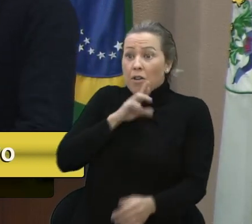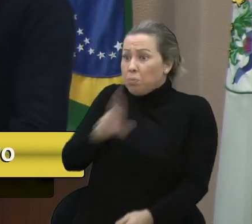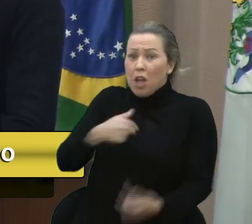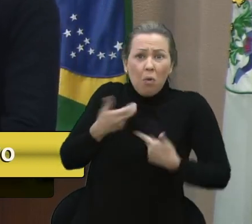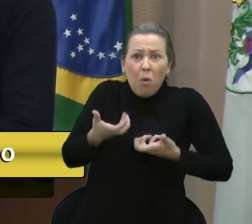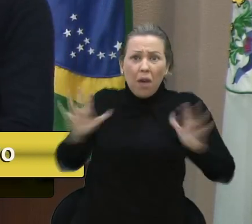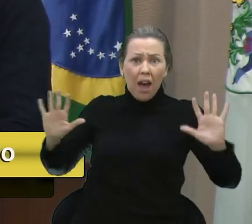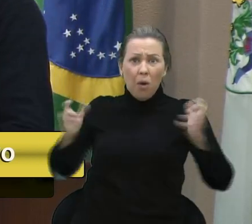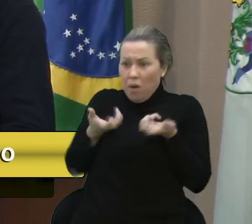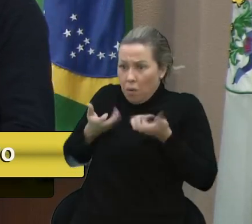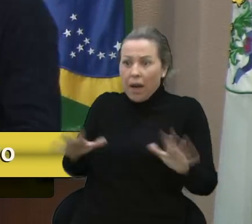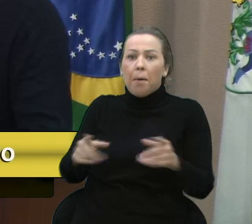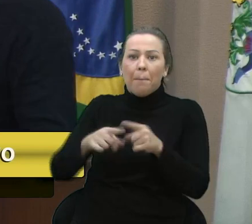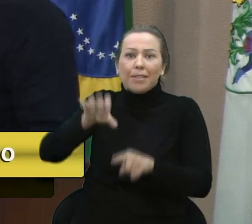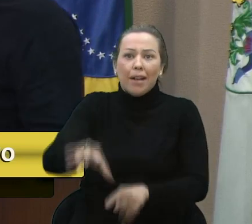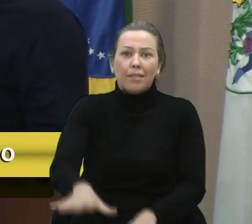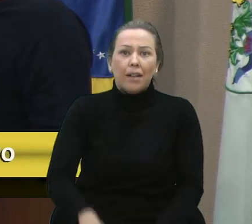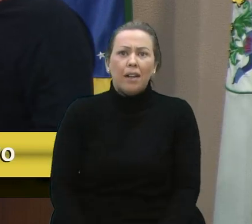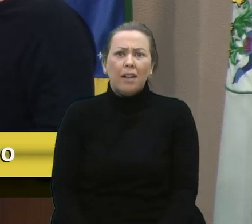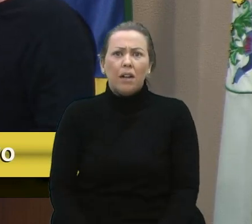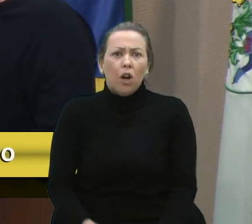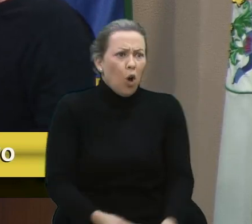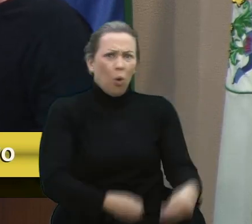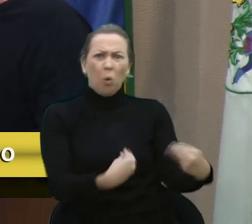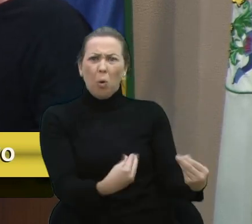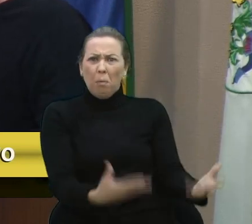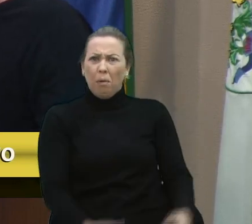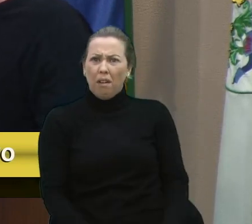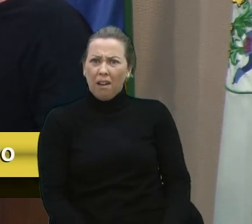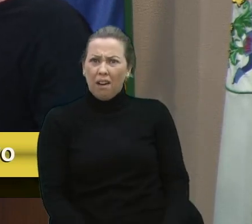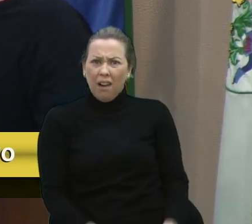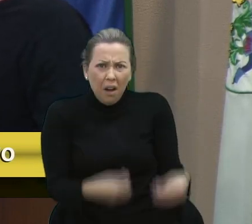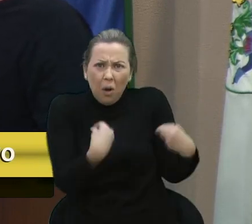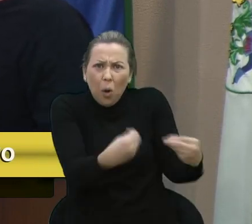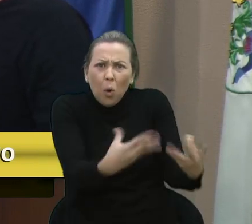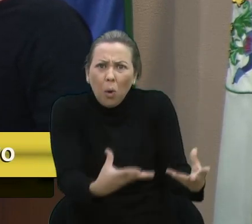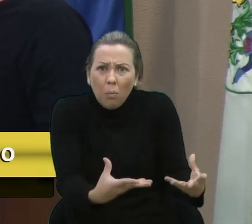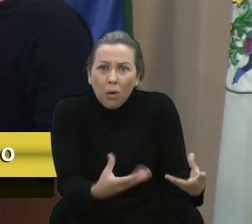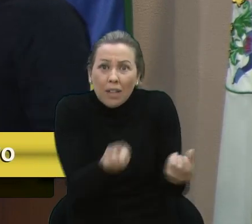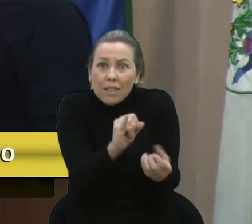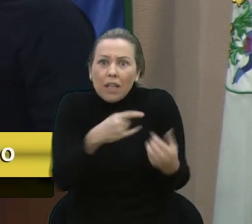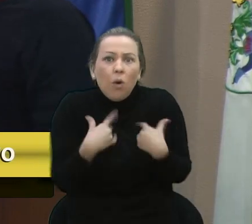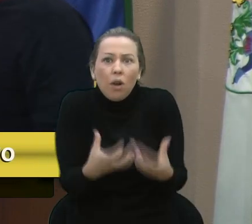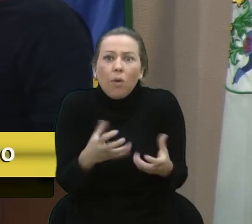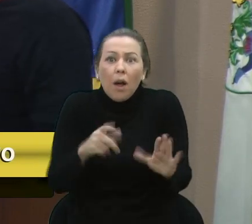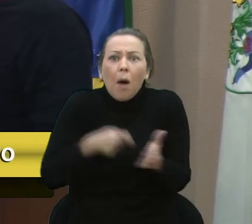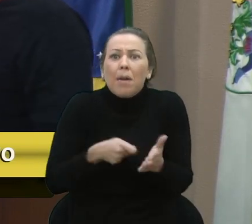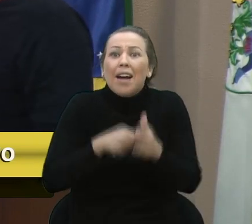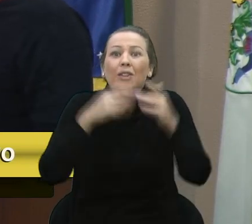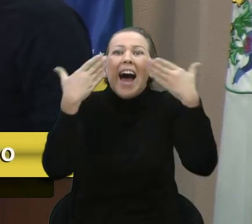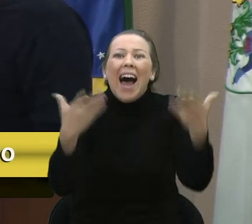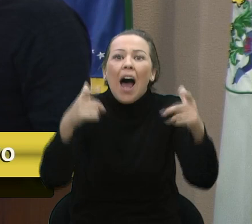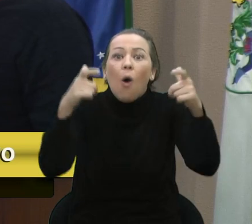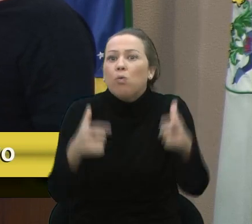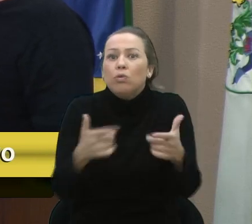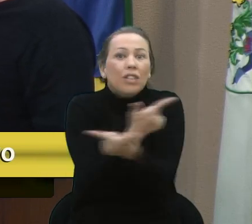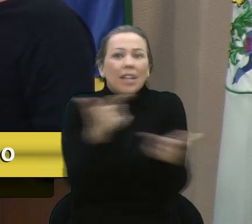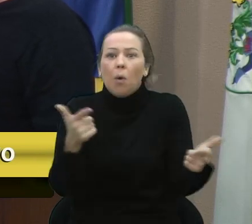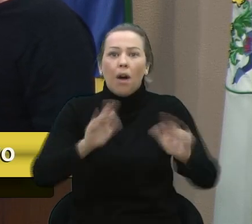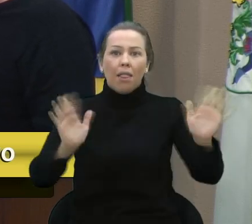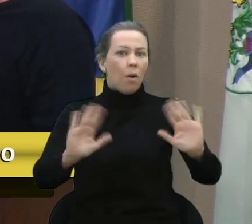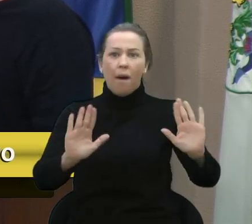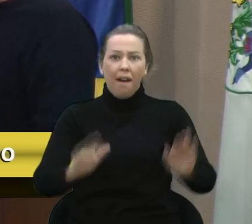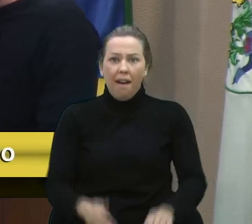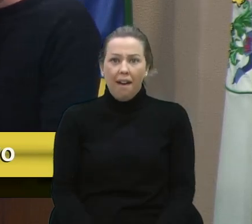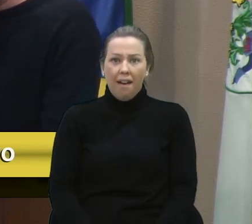quero. Não, mas é assim. É assim como, vereador Fantinel? É? É assim como? Não, não é assim.